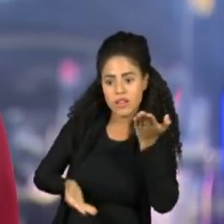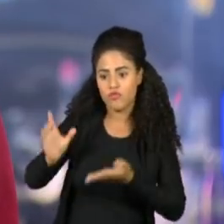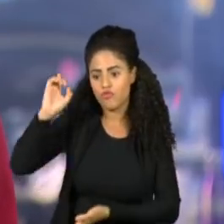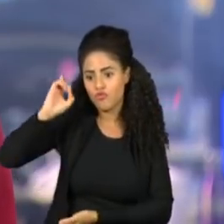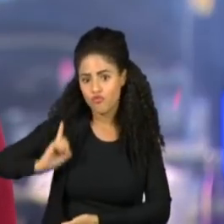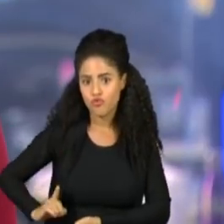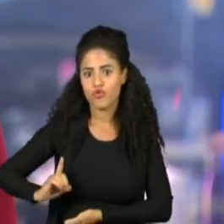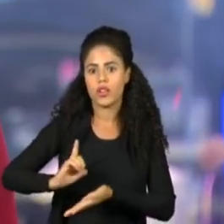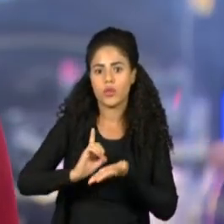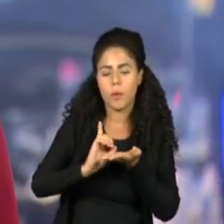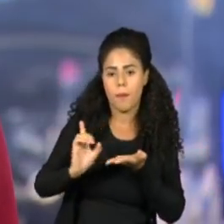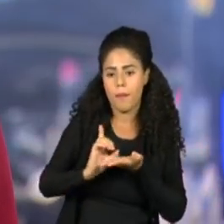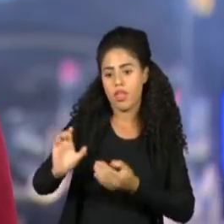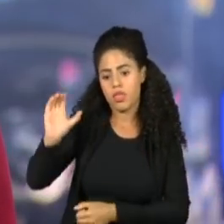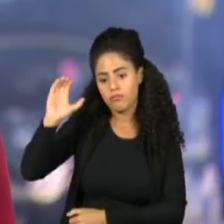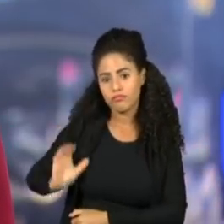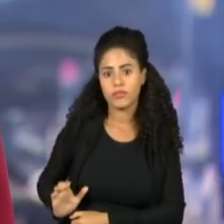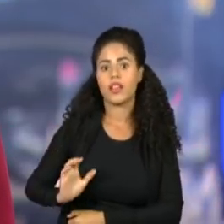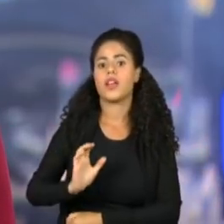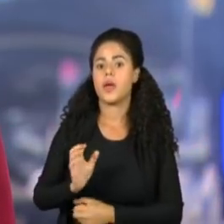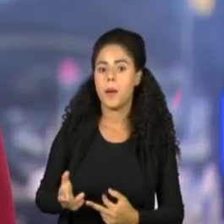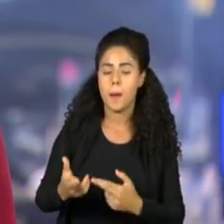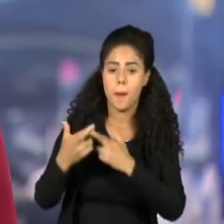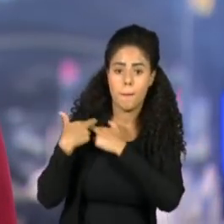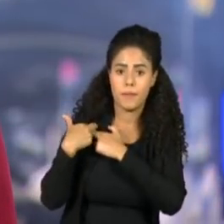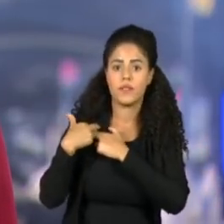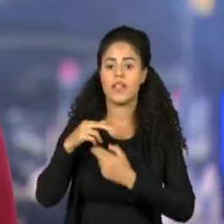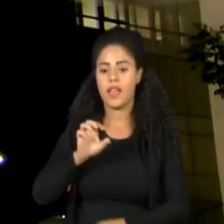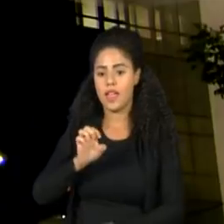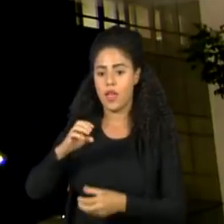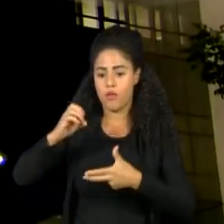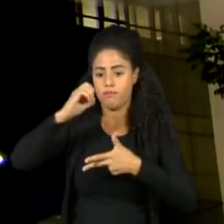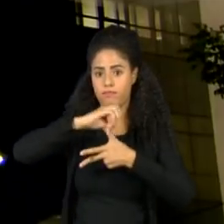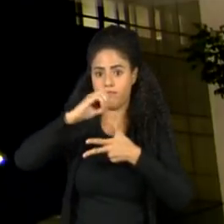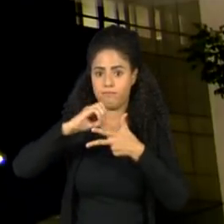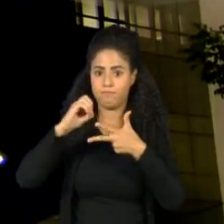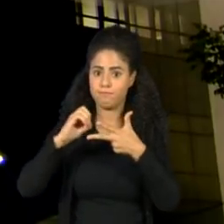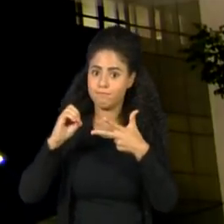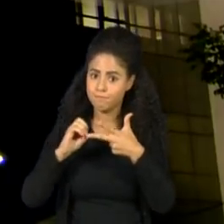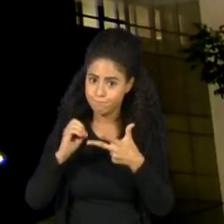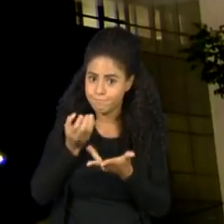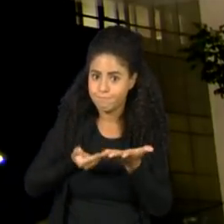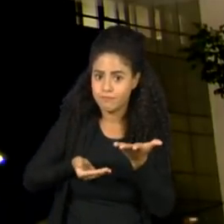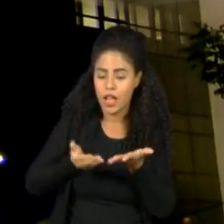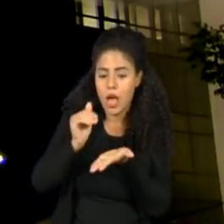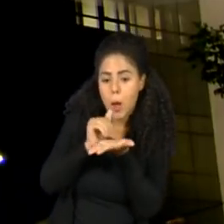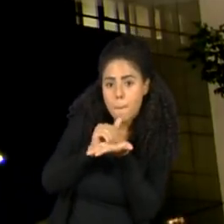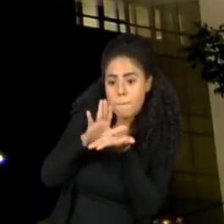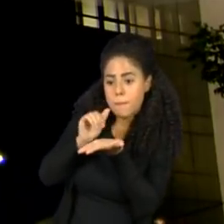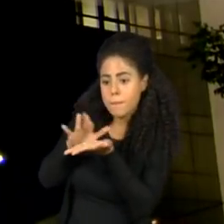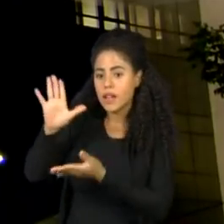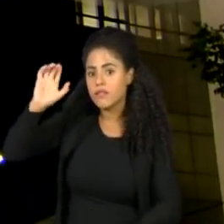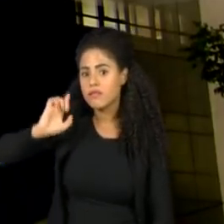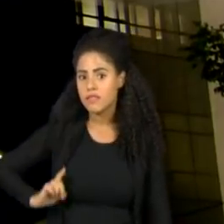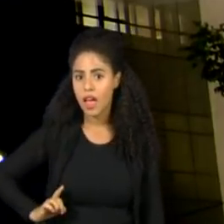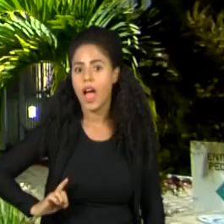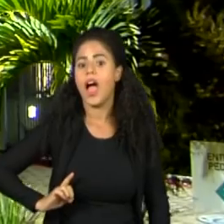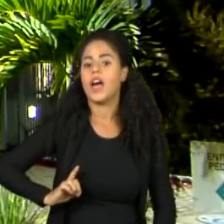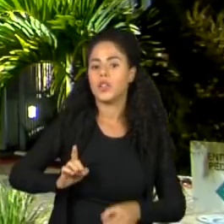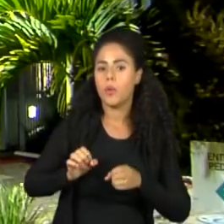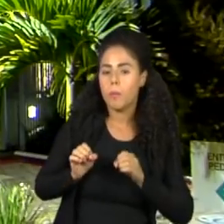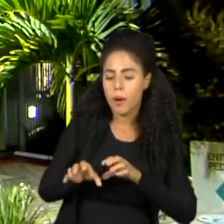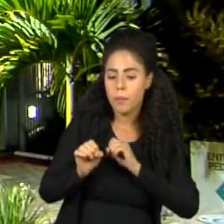pela coordenação do Exame Nacional do Ensino Médio, o Enem. A saída do diretor de avaliação da educação básica